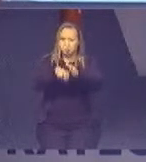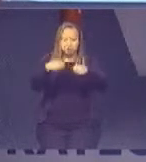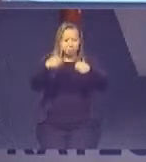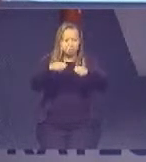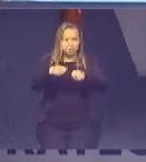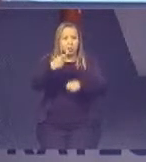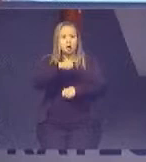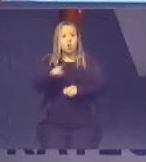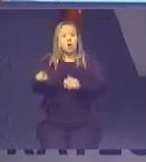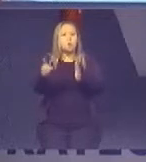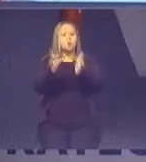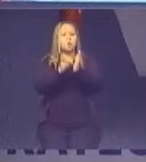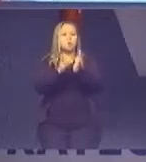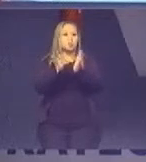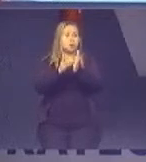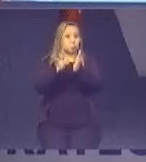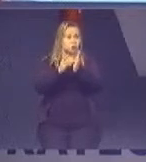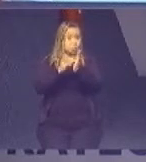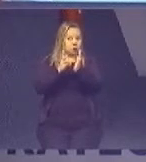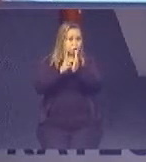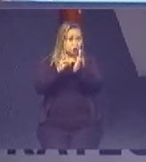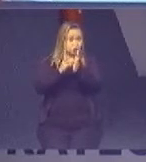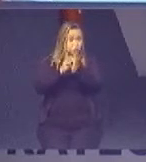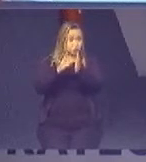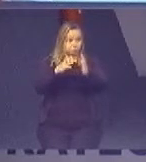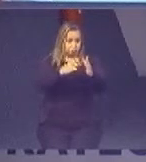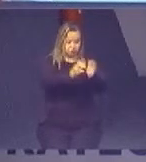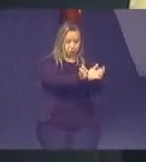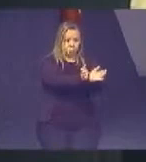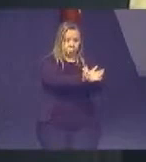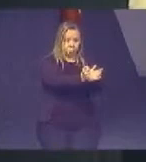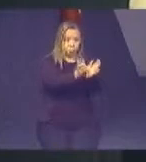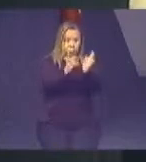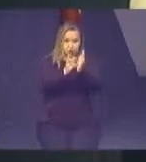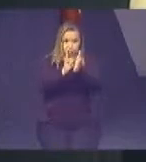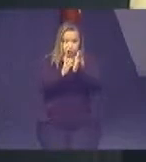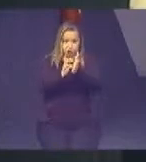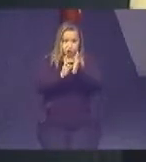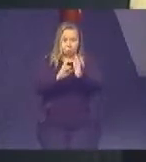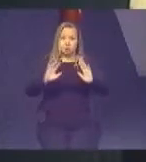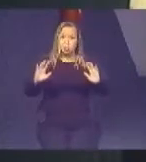lá na colônia indígena celebrei casamento